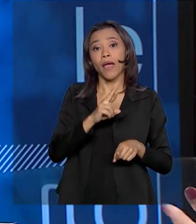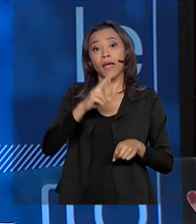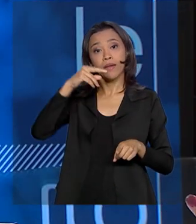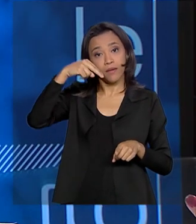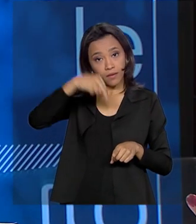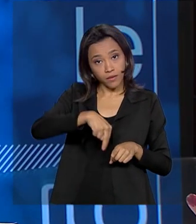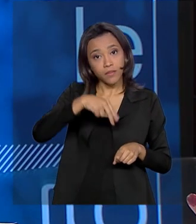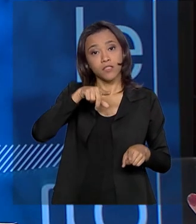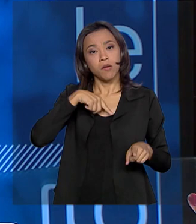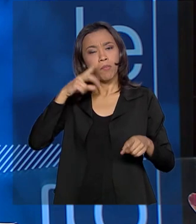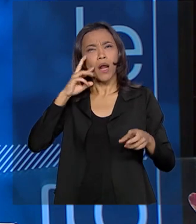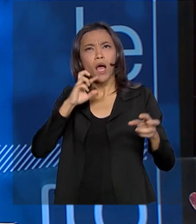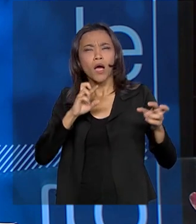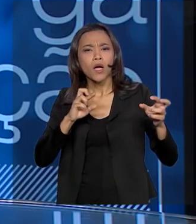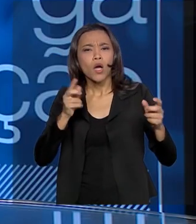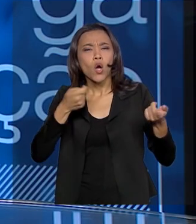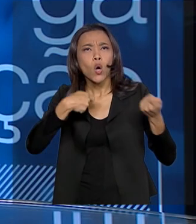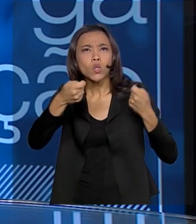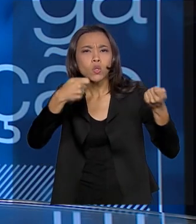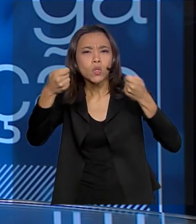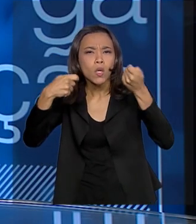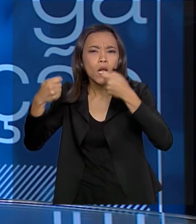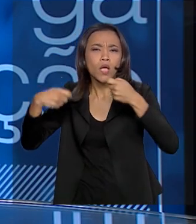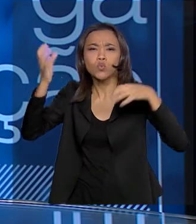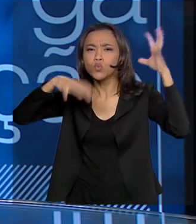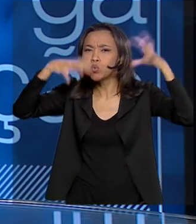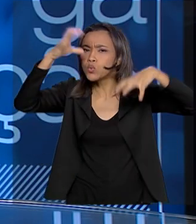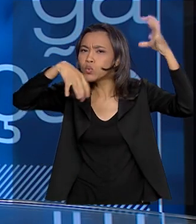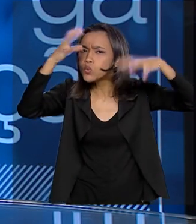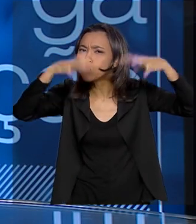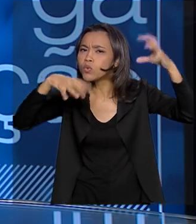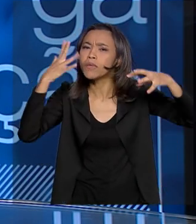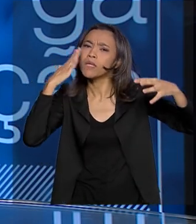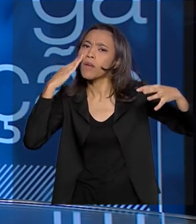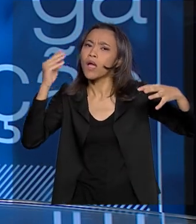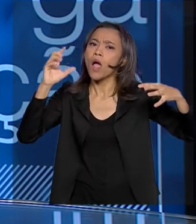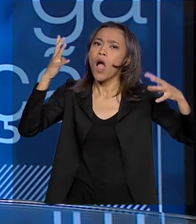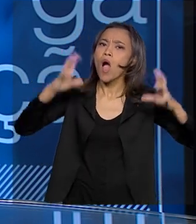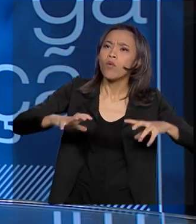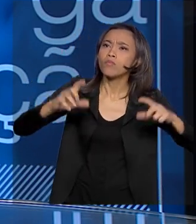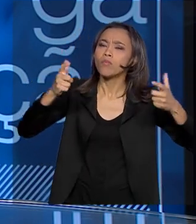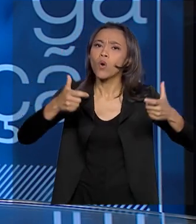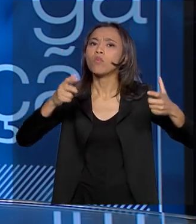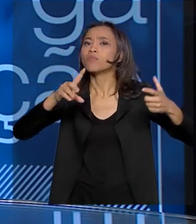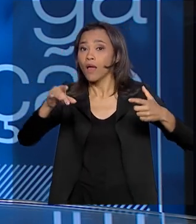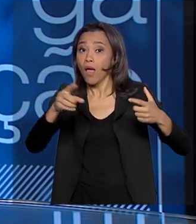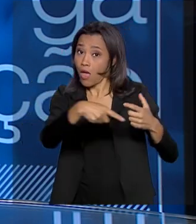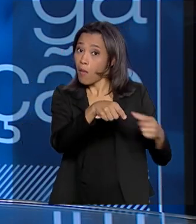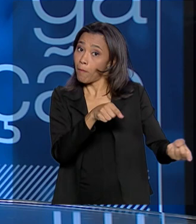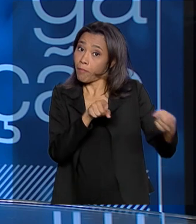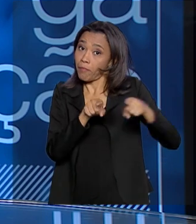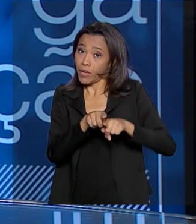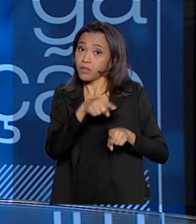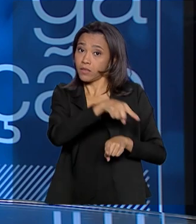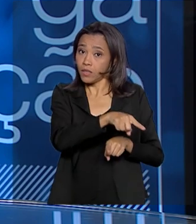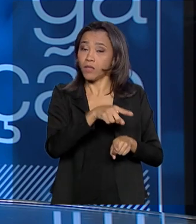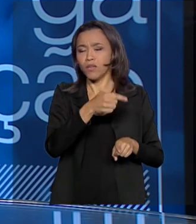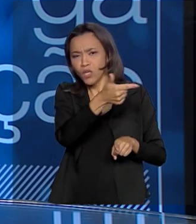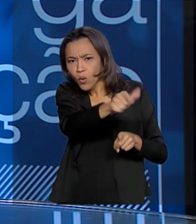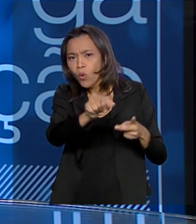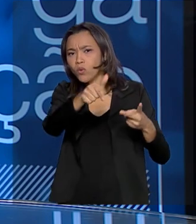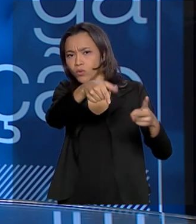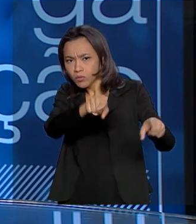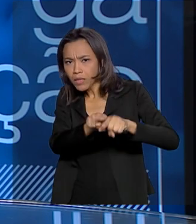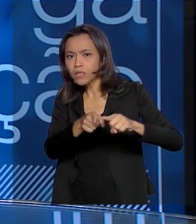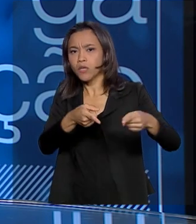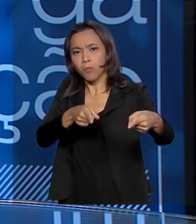das chuvas que caem nos nossos rios e também da vazão. Então, a CPRM é um grande parceiro, dentre vários outros também,